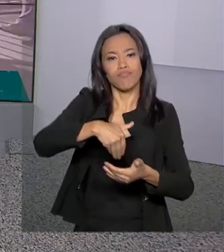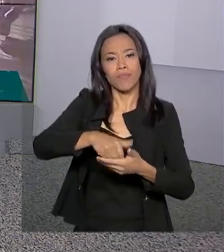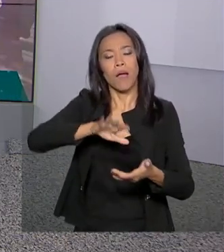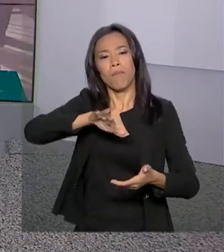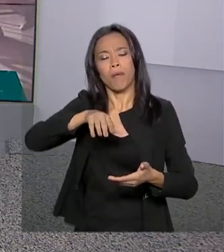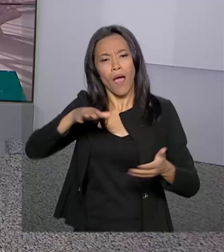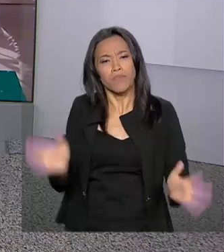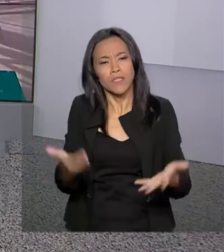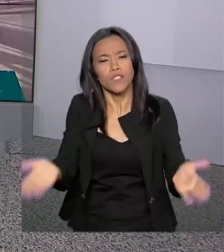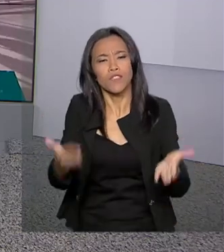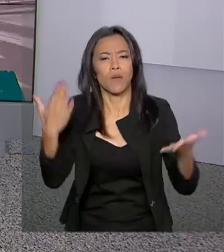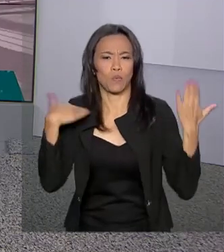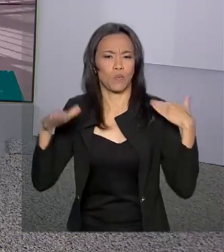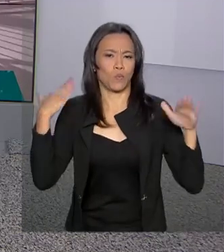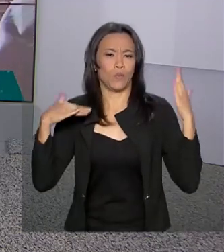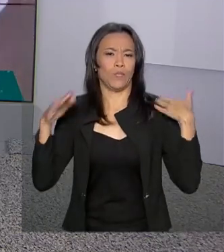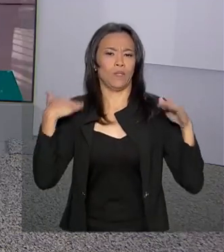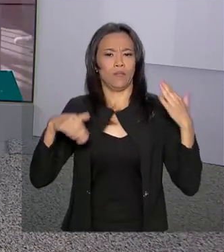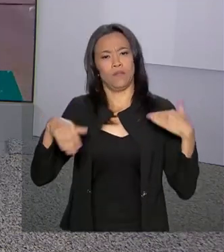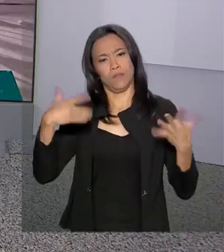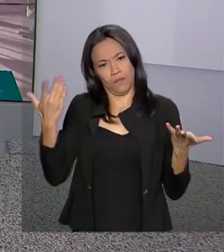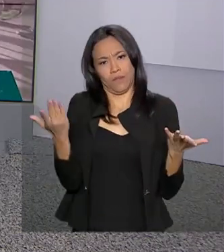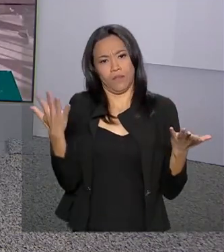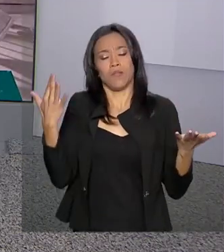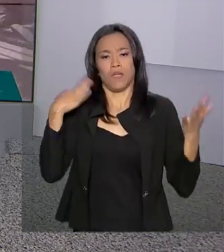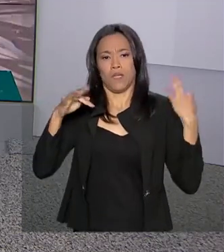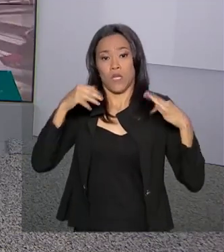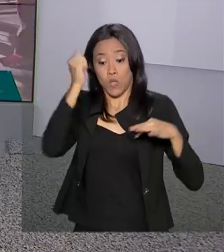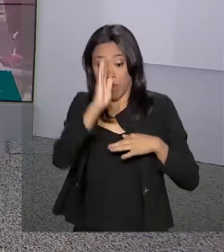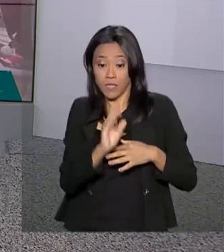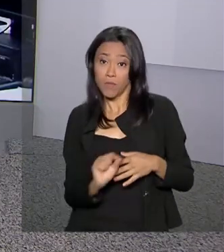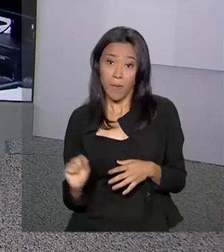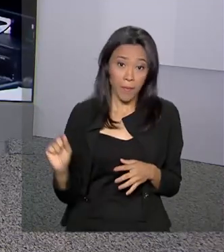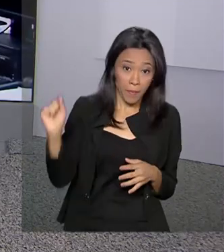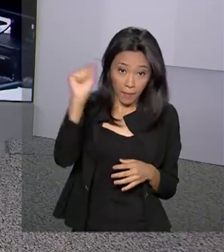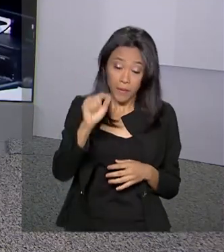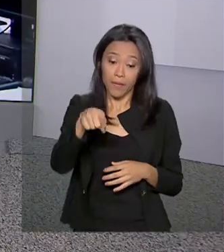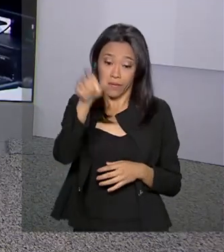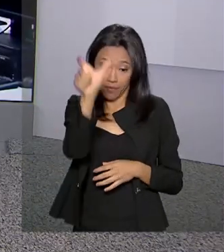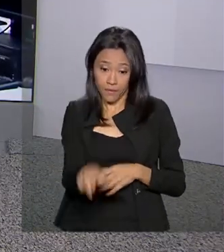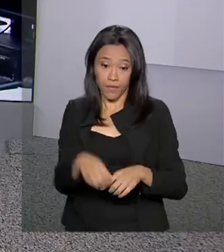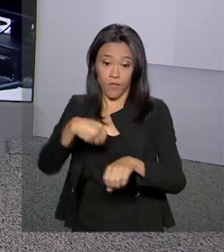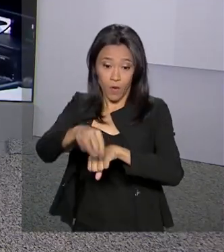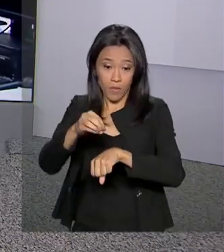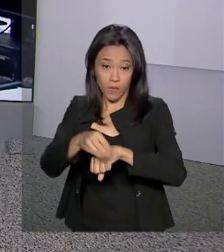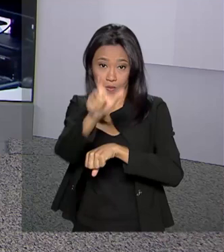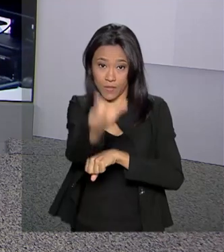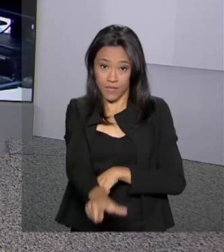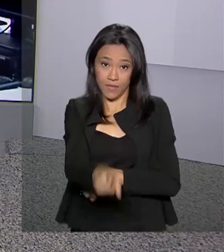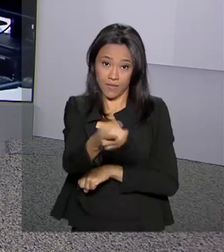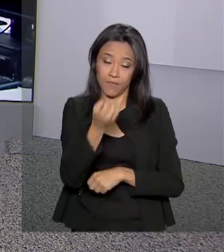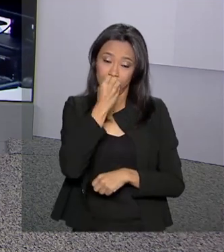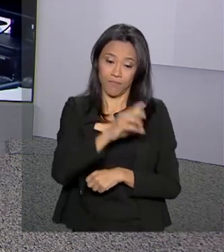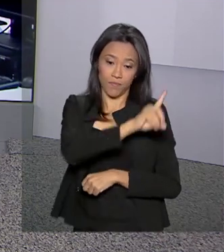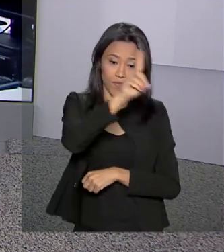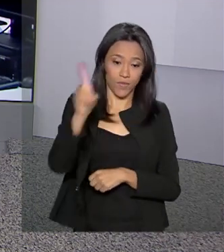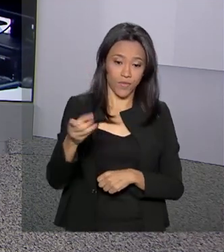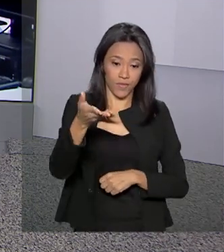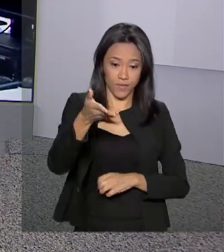Brasil. Vamos agora então a São Paulo conversar com o nosso repórter Dimas Soldi, que tem as informações para a gente. Oi, Dimas, bom dia para você.